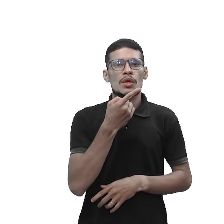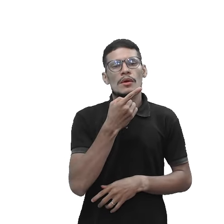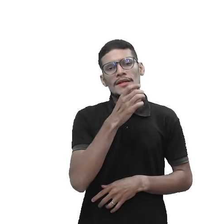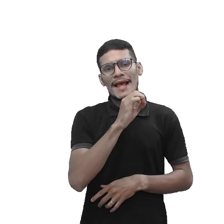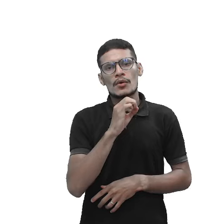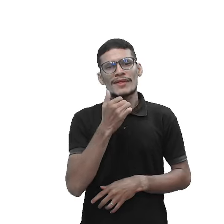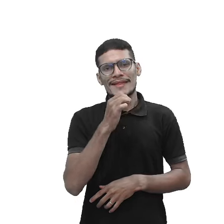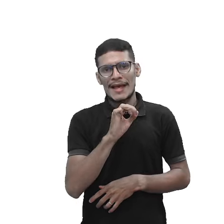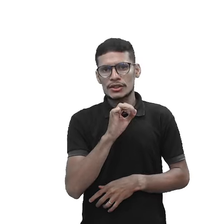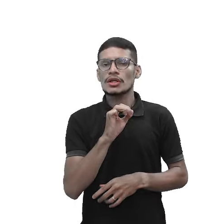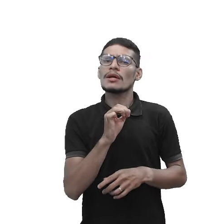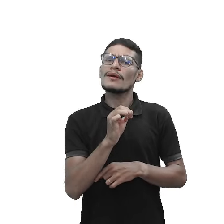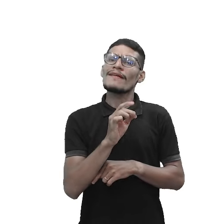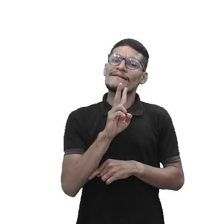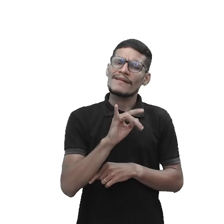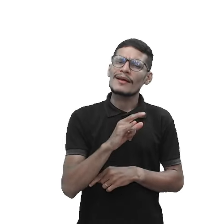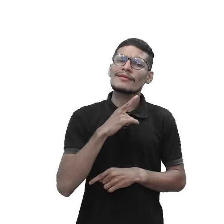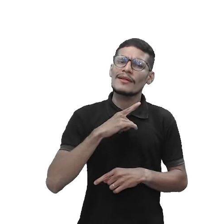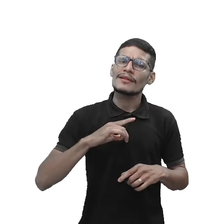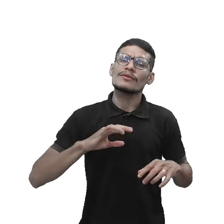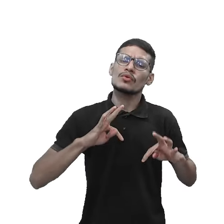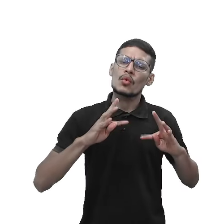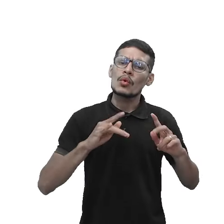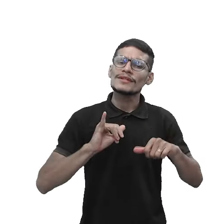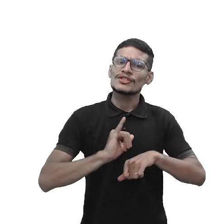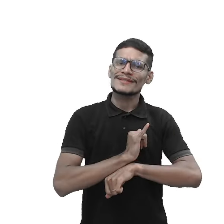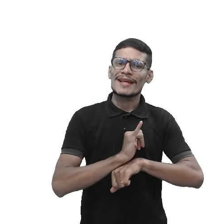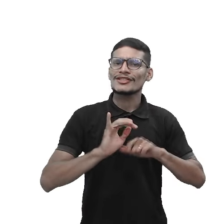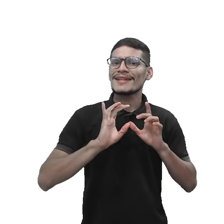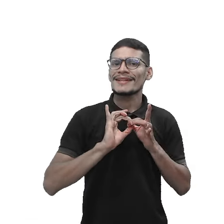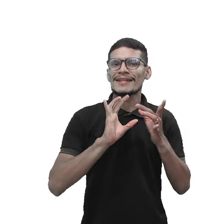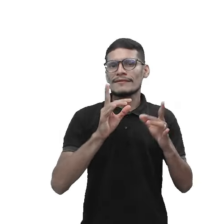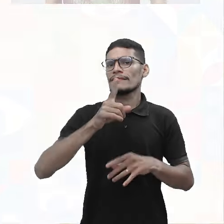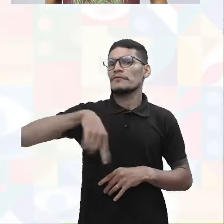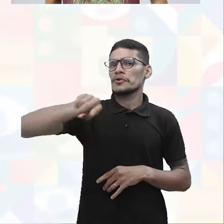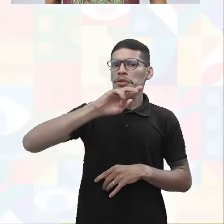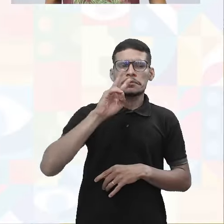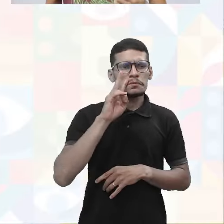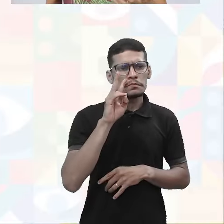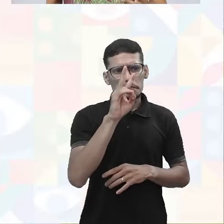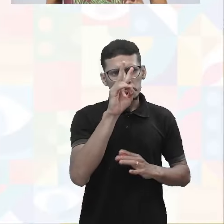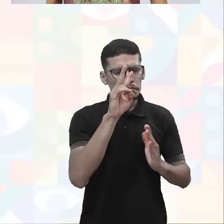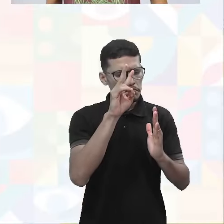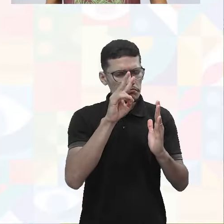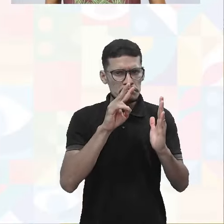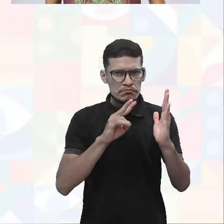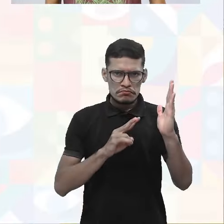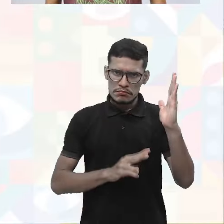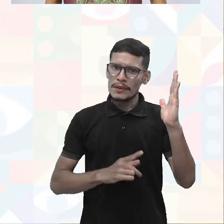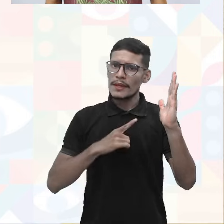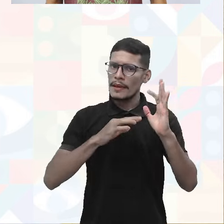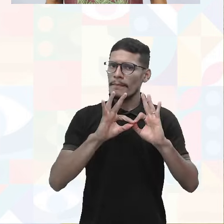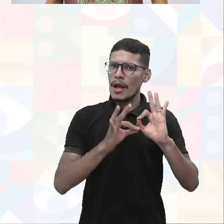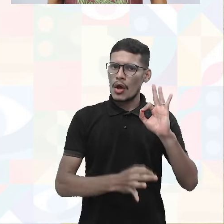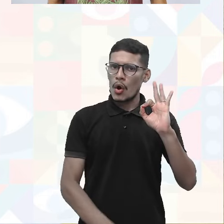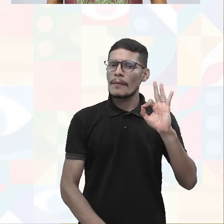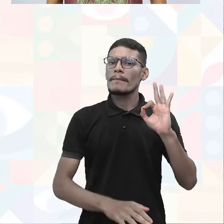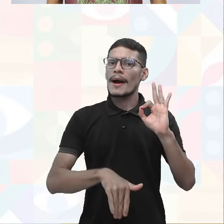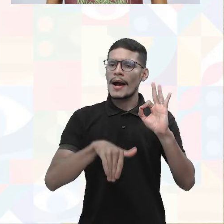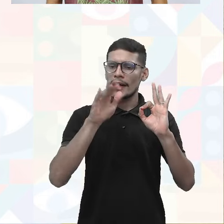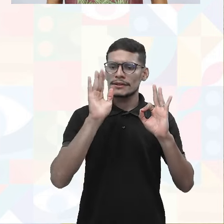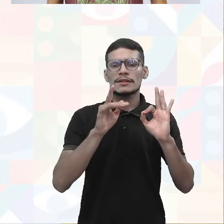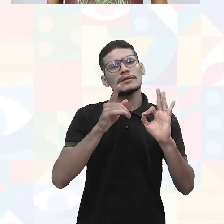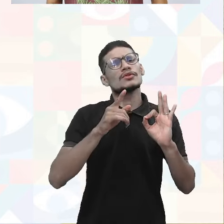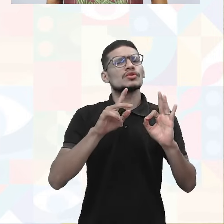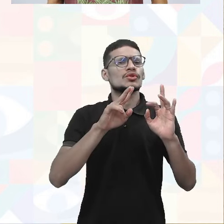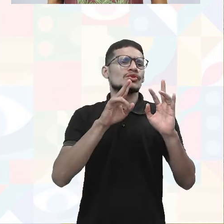né, todas as técnicas, né, lá disponíveis. Então você vai ter um processo lá muito maior, né, vai ter mais detalhes sobre essas